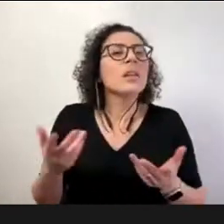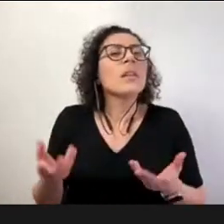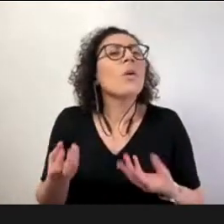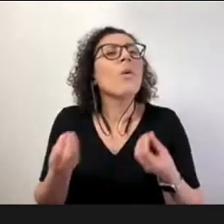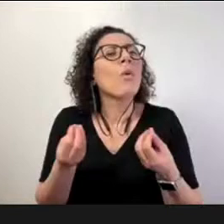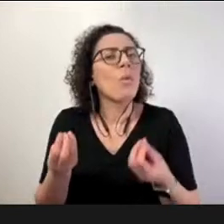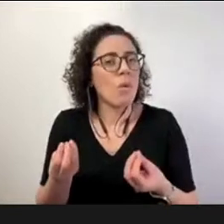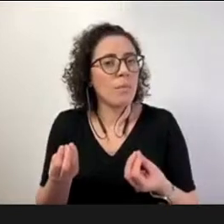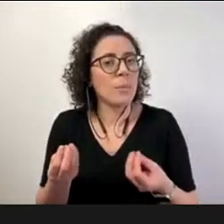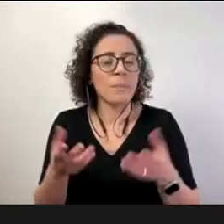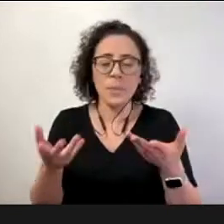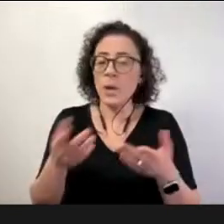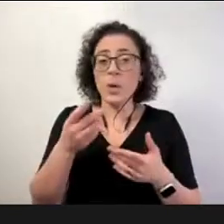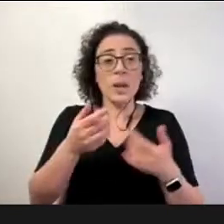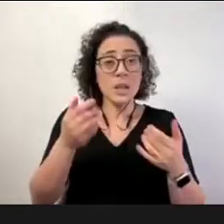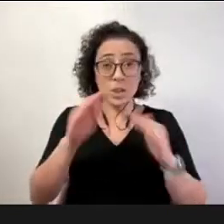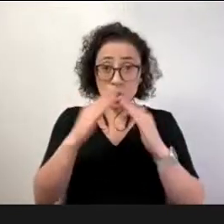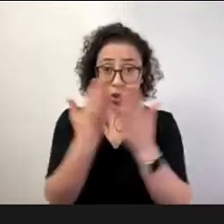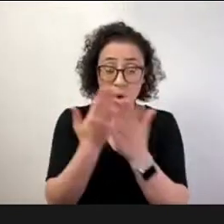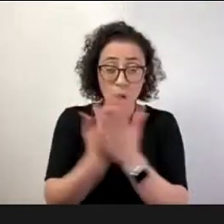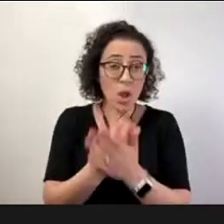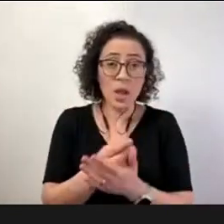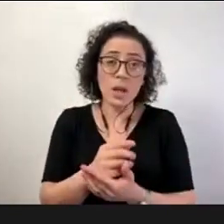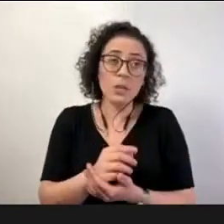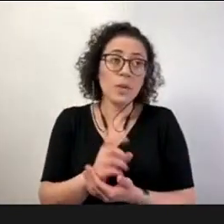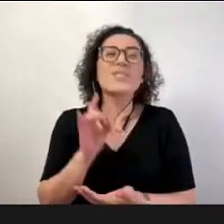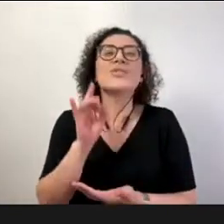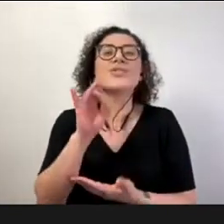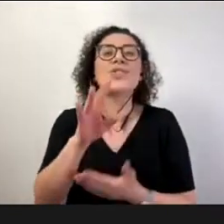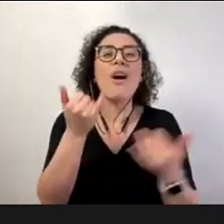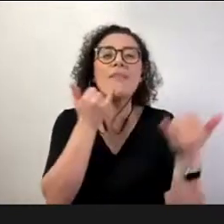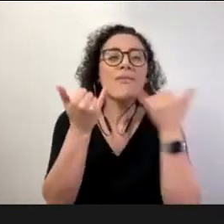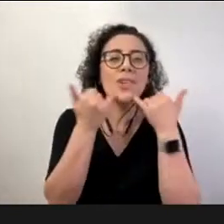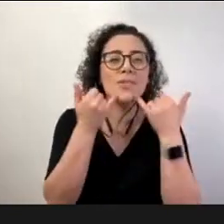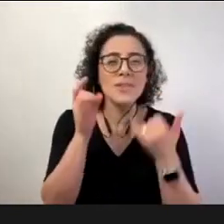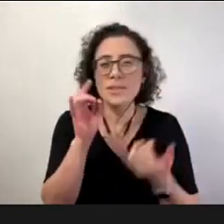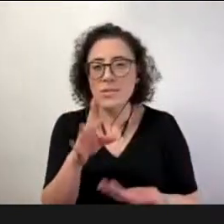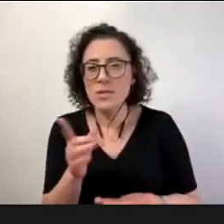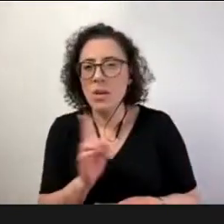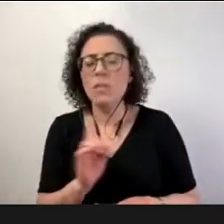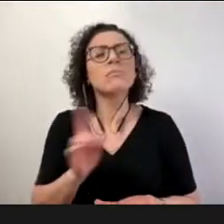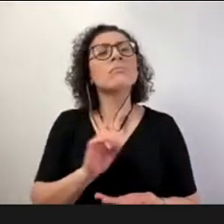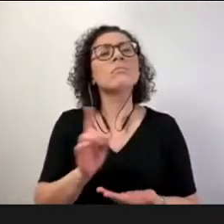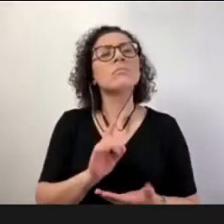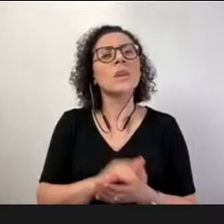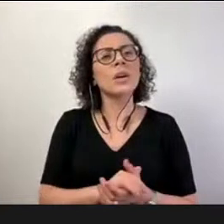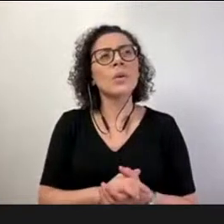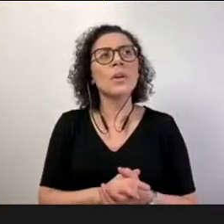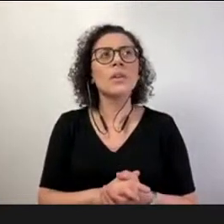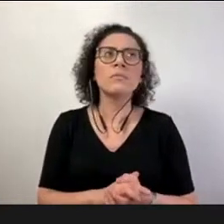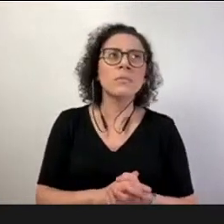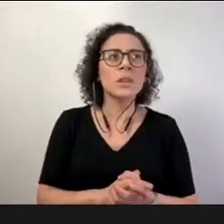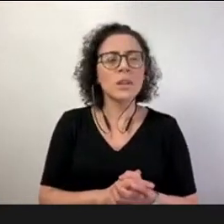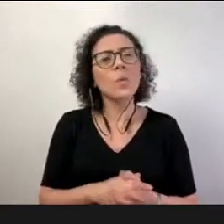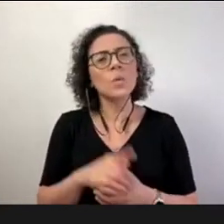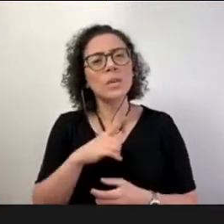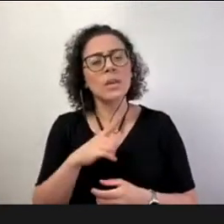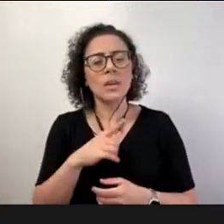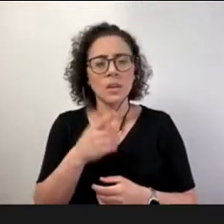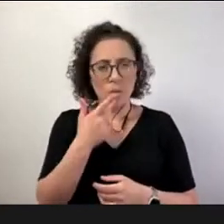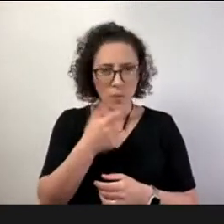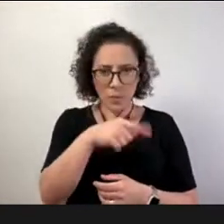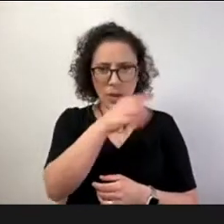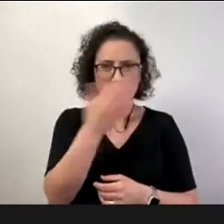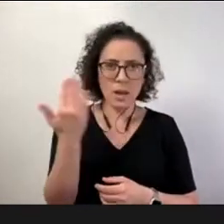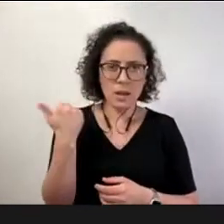modelo de aprendizagem né eu falei é também aí dá pra fazer a conexão também com o que ele chamou de soft skills porque